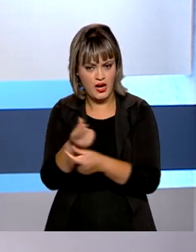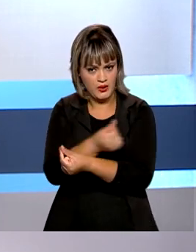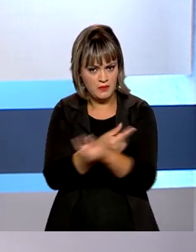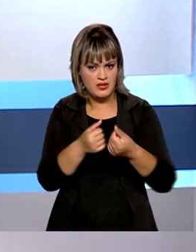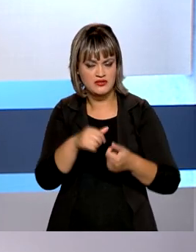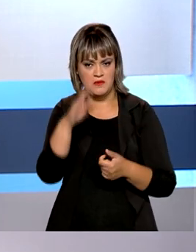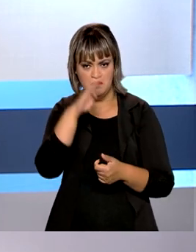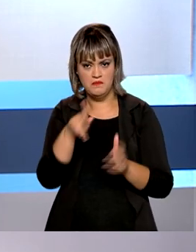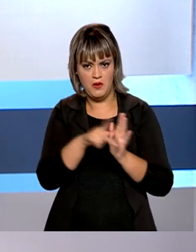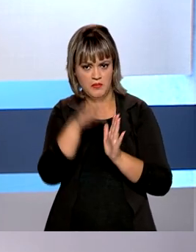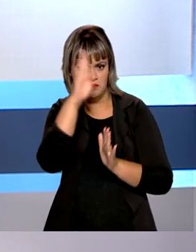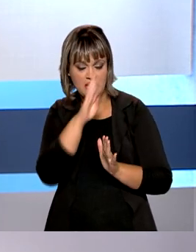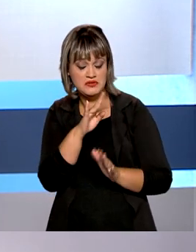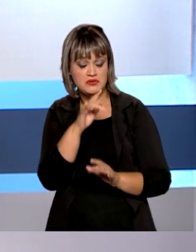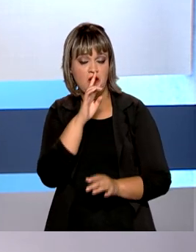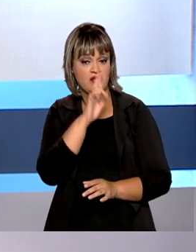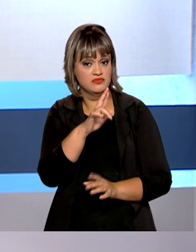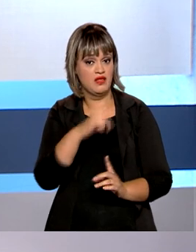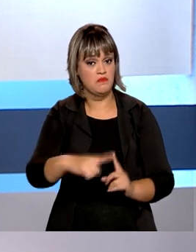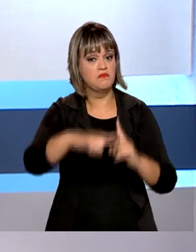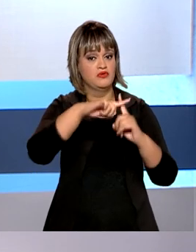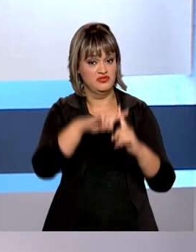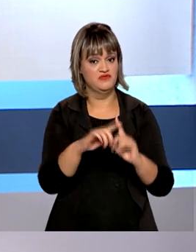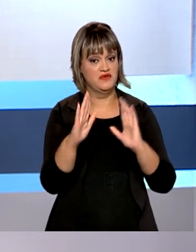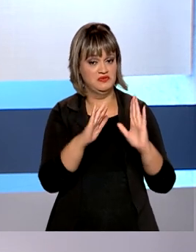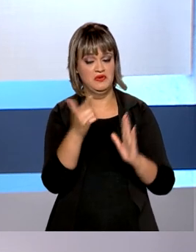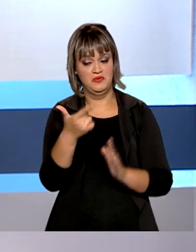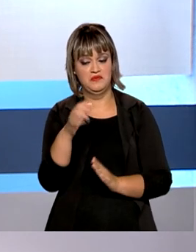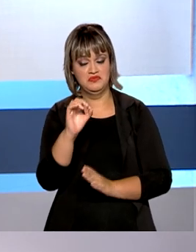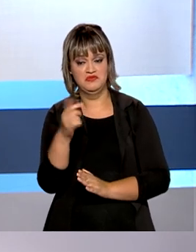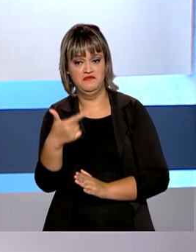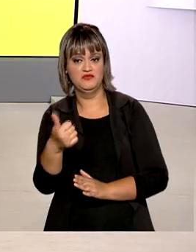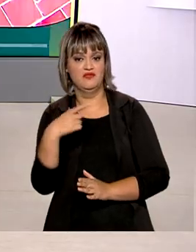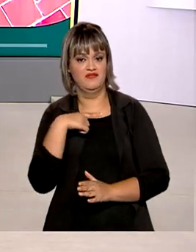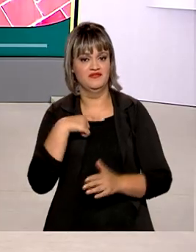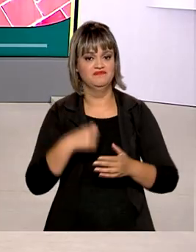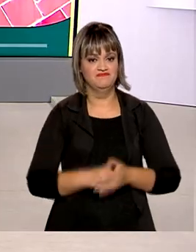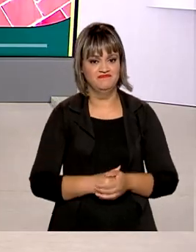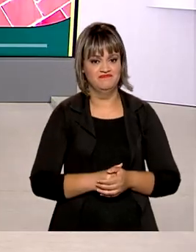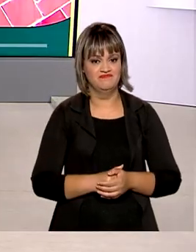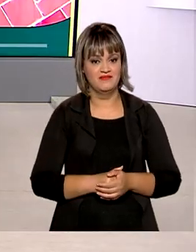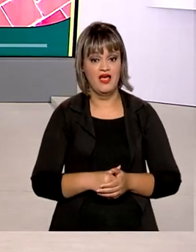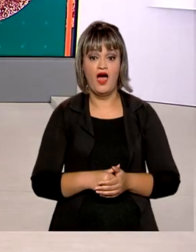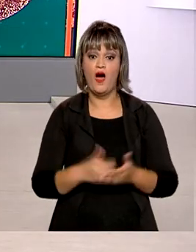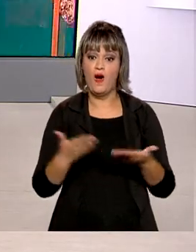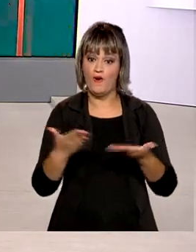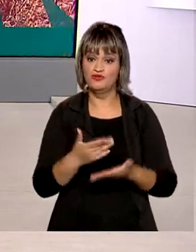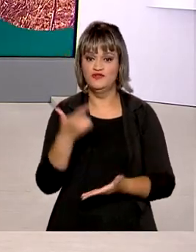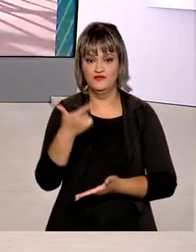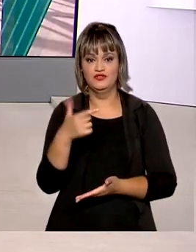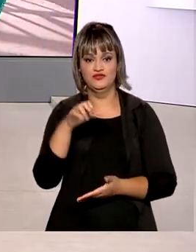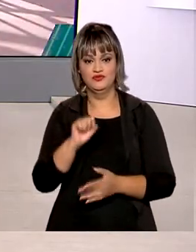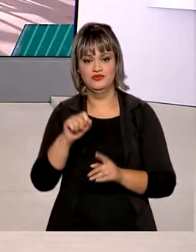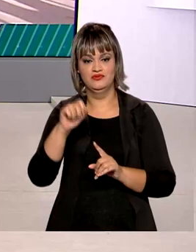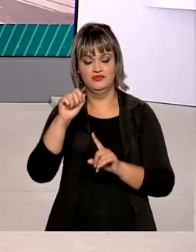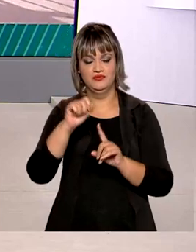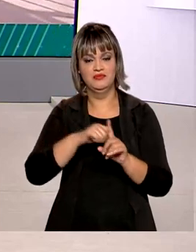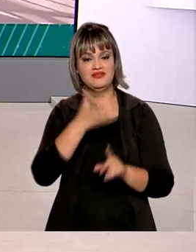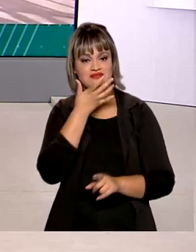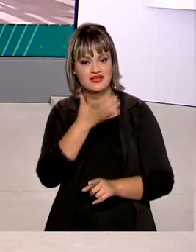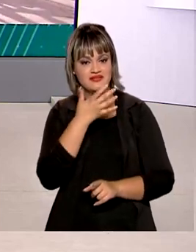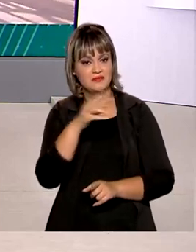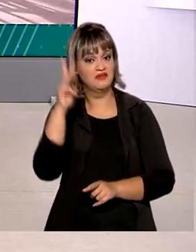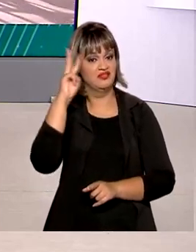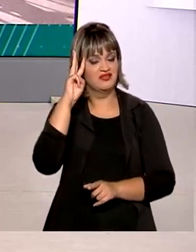brasileira mostra resultado positivo para 2021. O Brasil em Dia desta terça-feira,